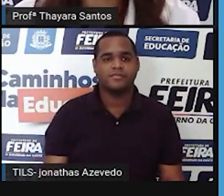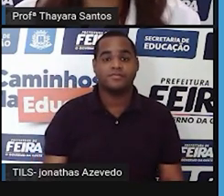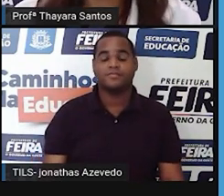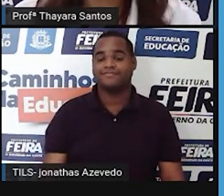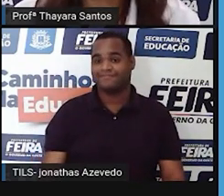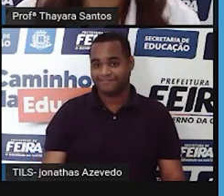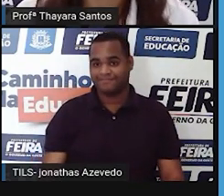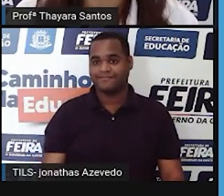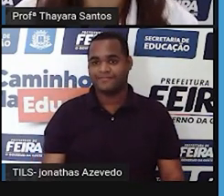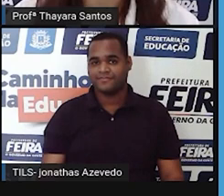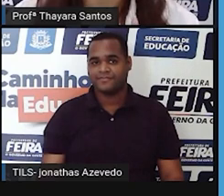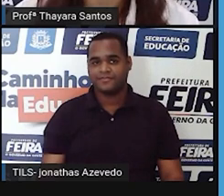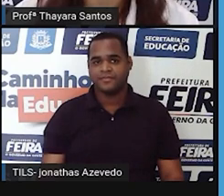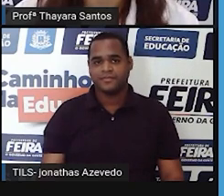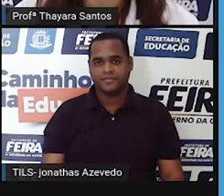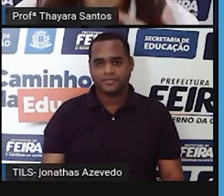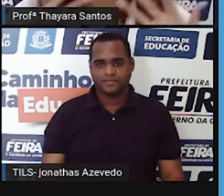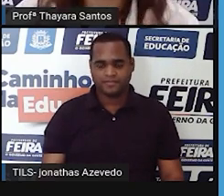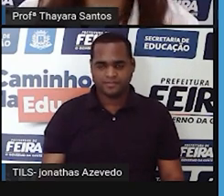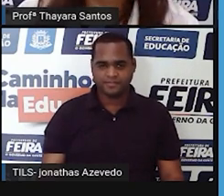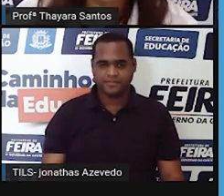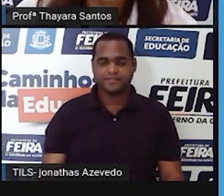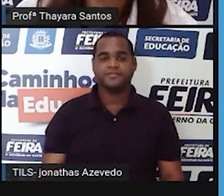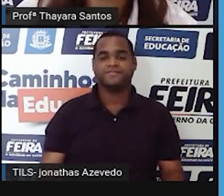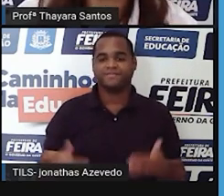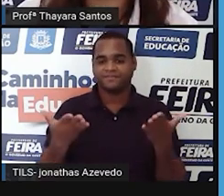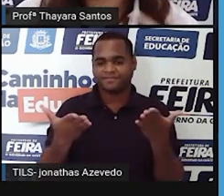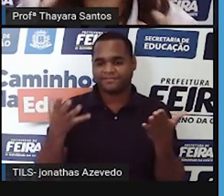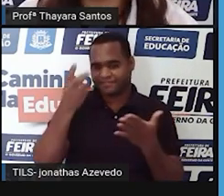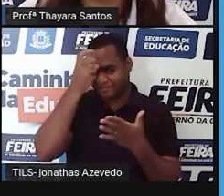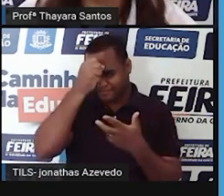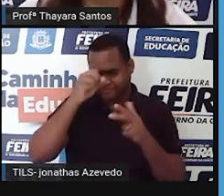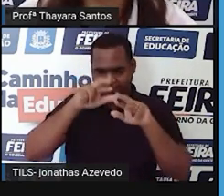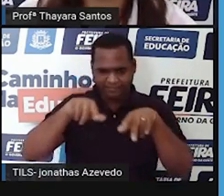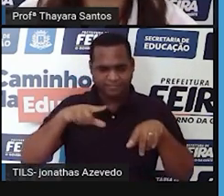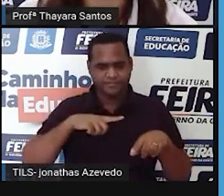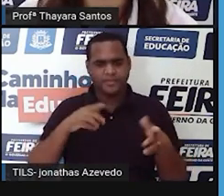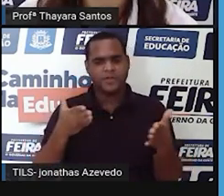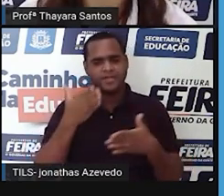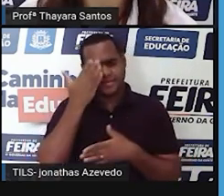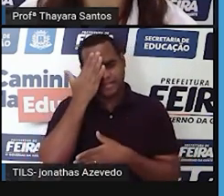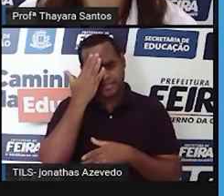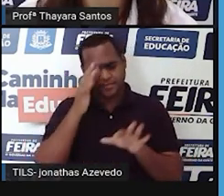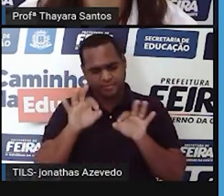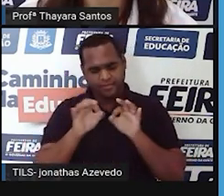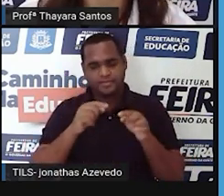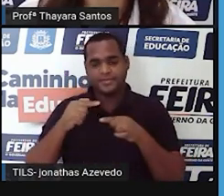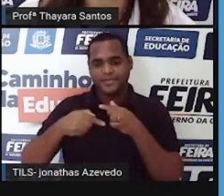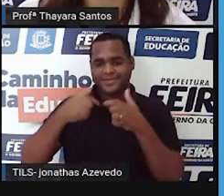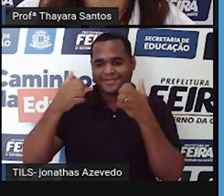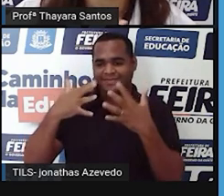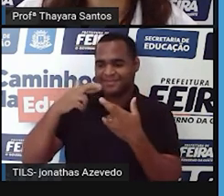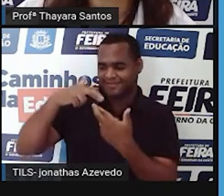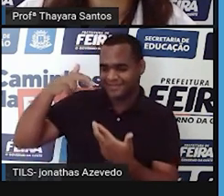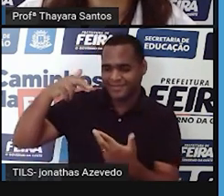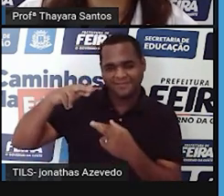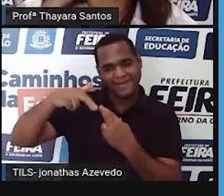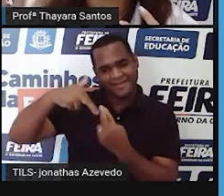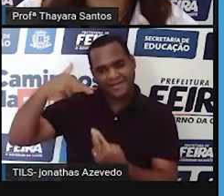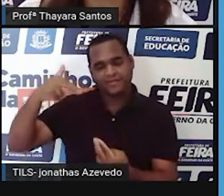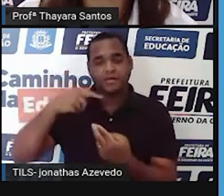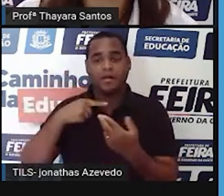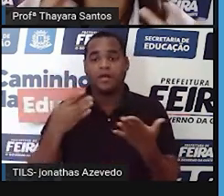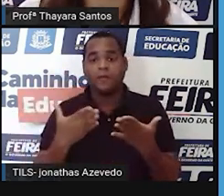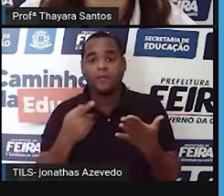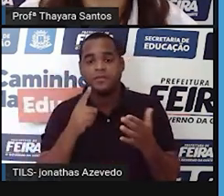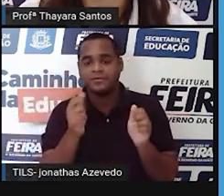Então, gente, eu acho que hoje a aprendeu bastante coisa. Agora vocês sabem muito sobre o material genético. Por hoje a gente vai ficar por aqui, né? Eu